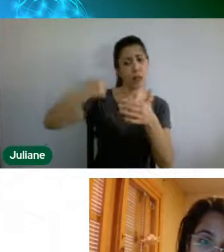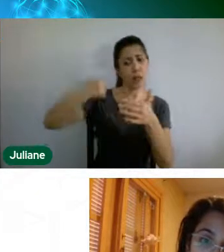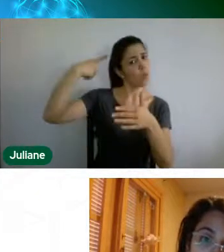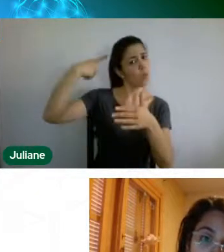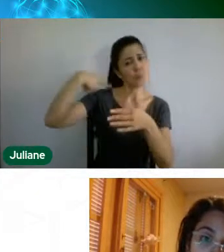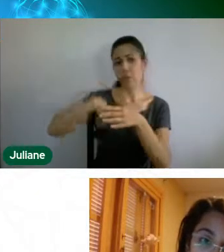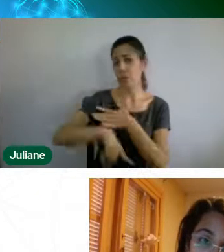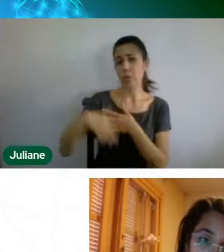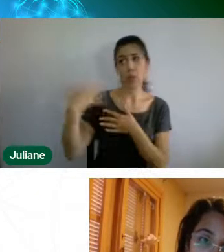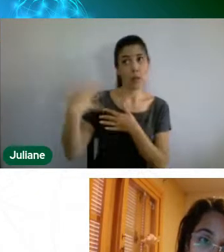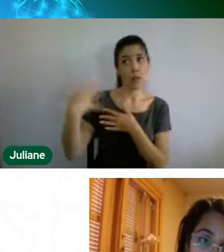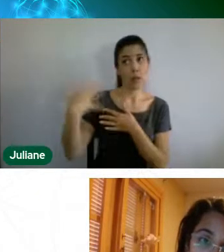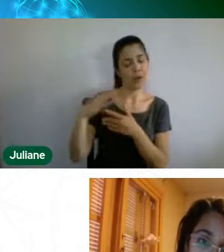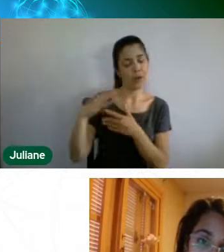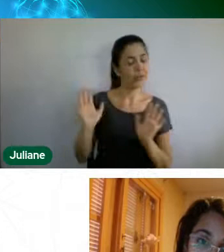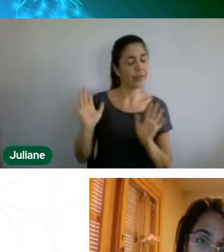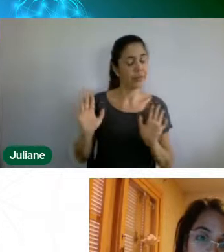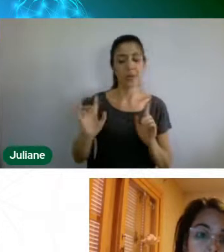pro desenvolvimento do trabalho?